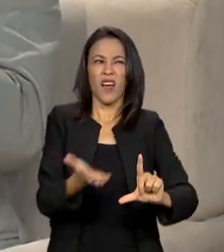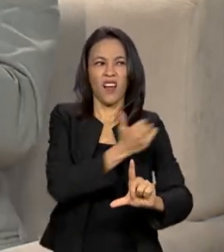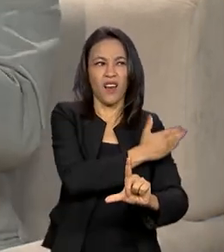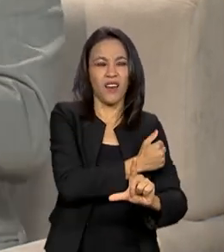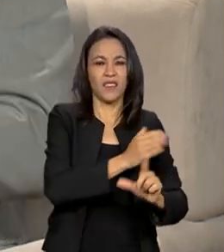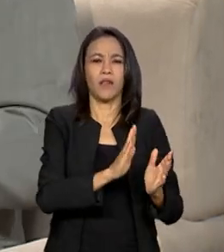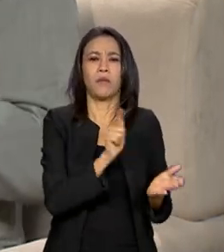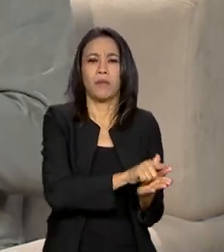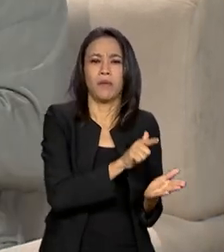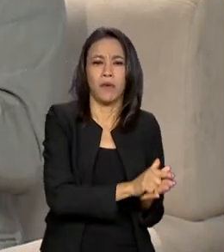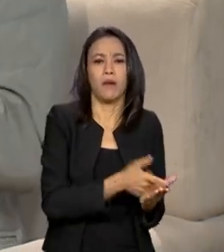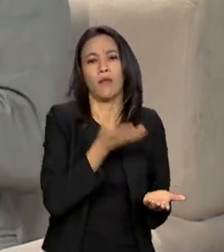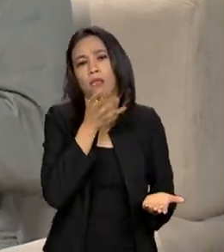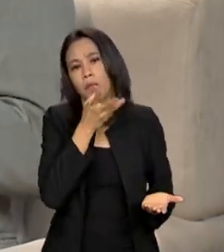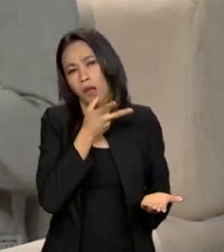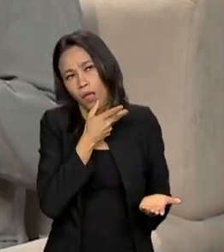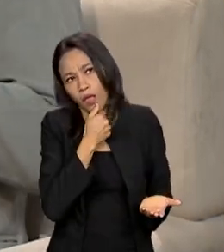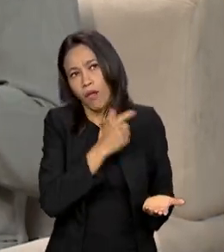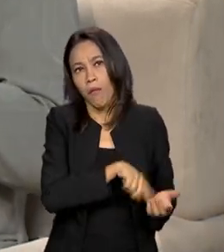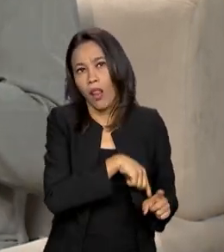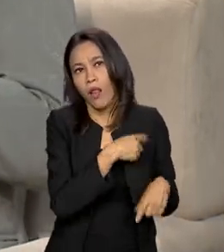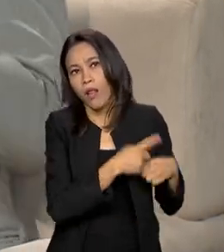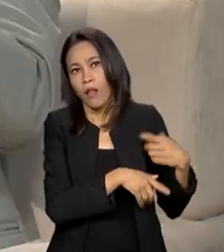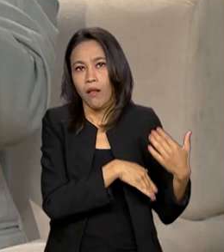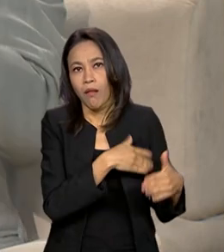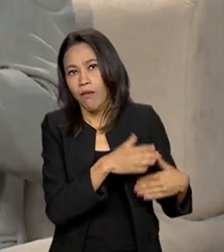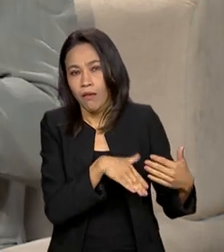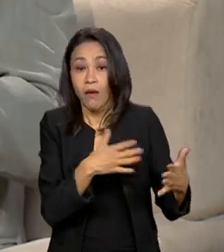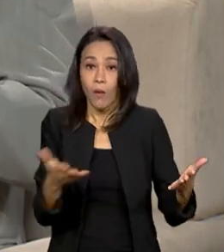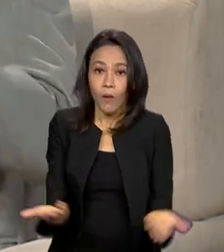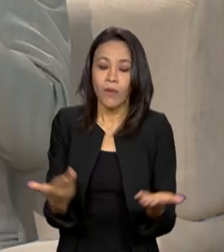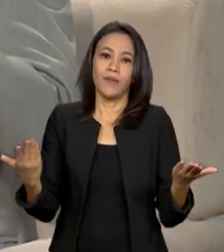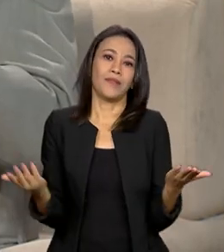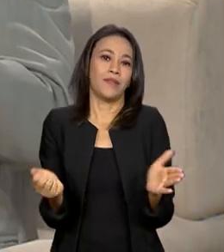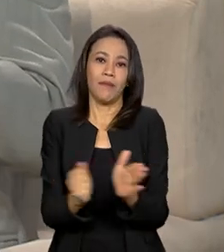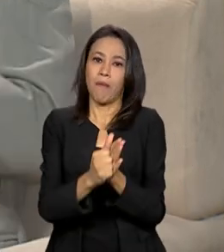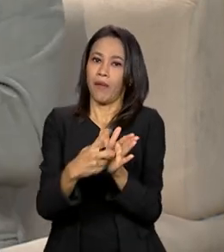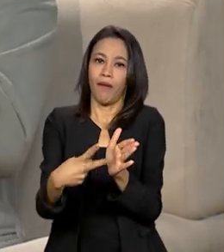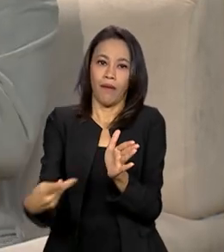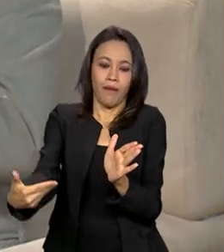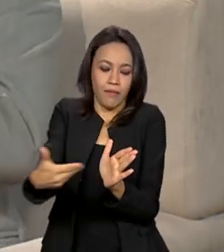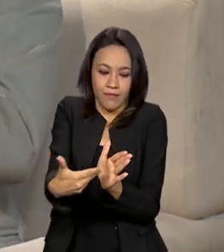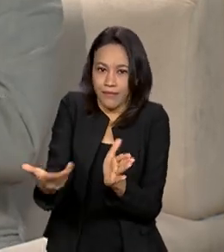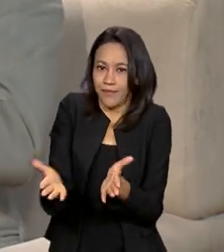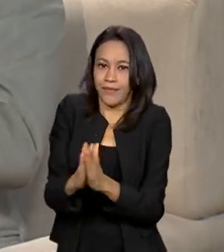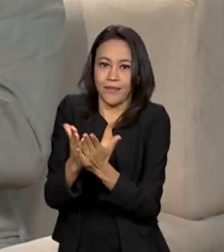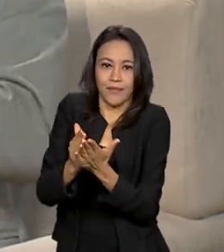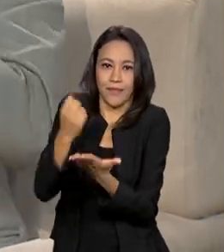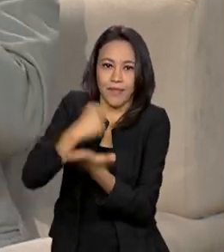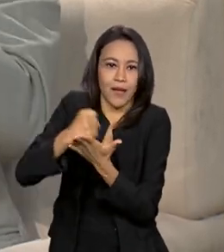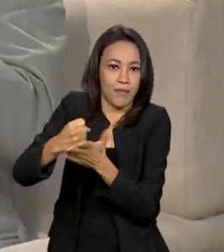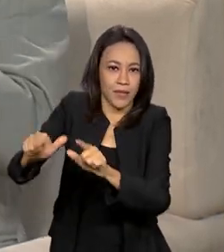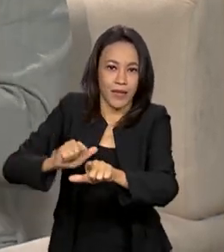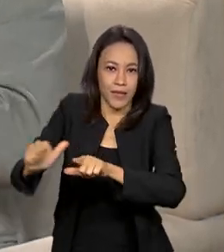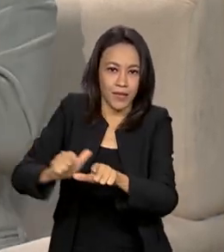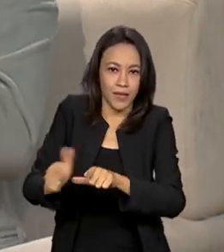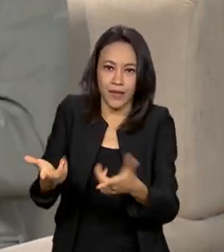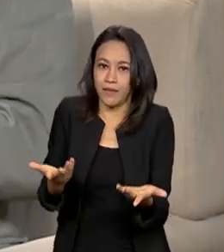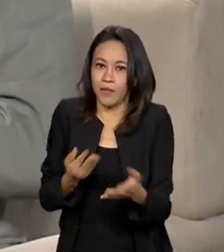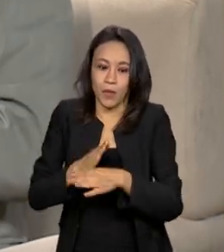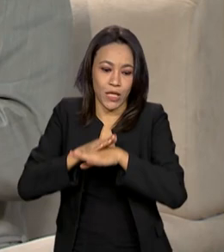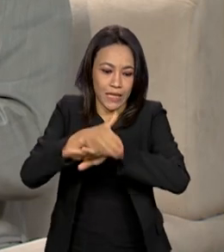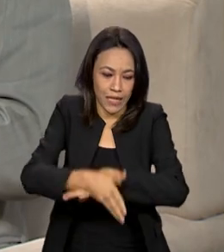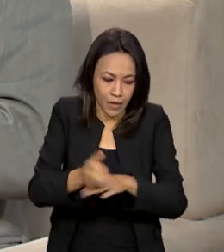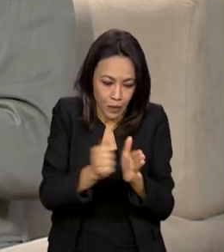documento que demorava a ser emitido e associado. Então, é um aplicativo hoje, a carteira de trabalho digital, o cidadão, ele pode baixar nas lojas